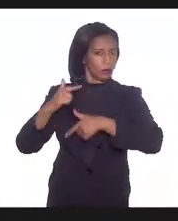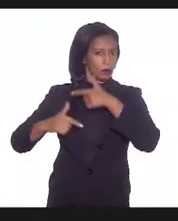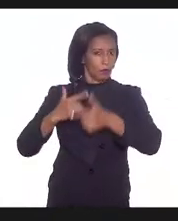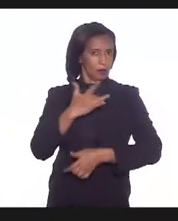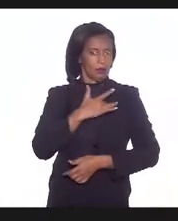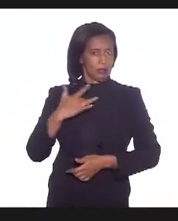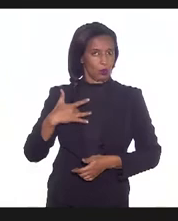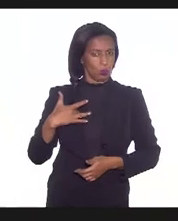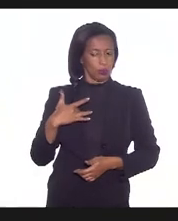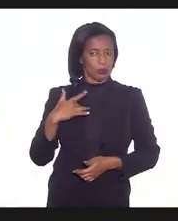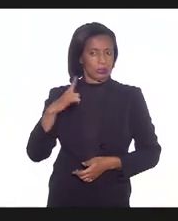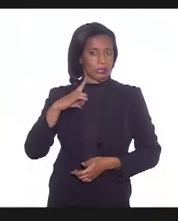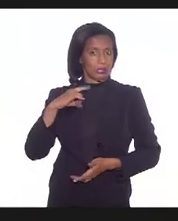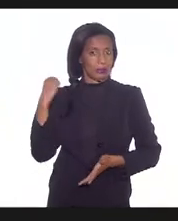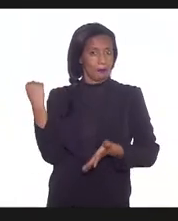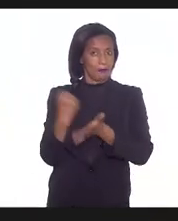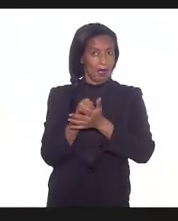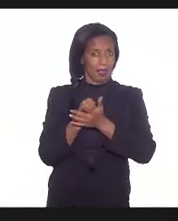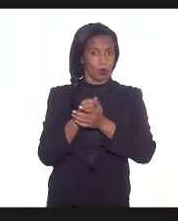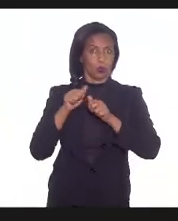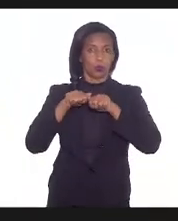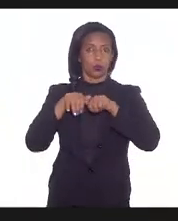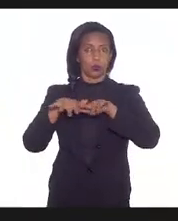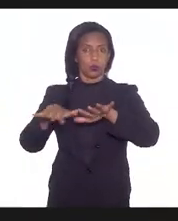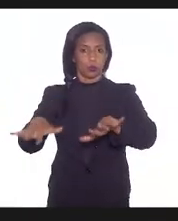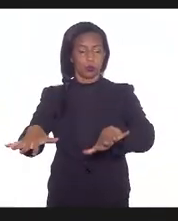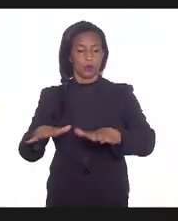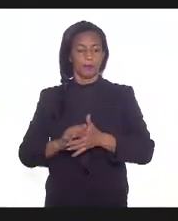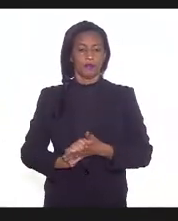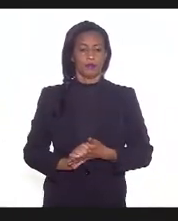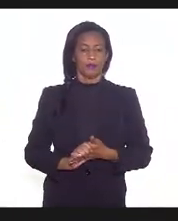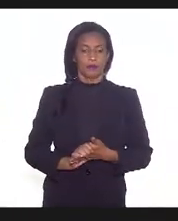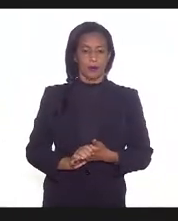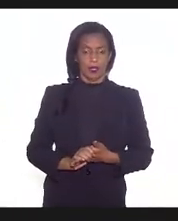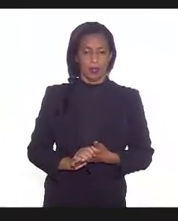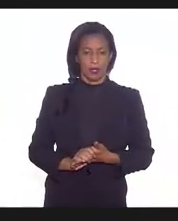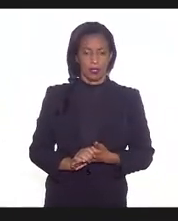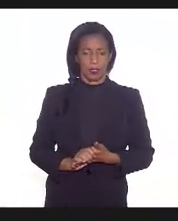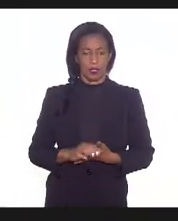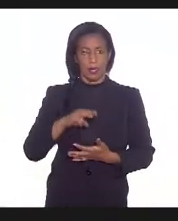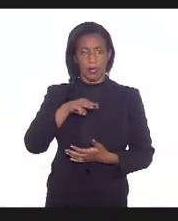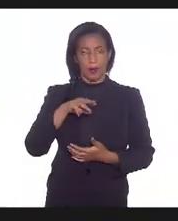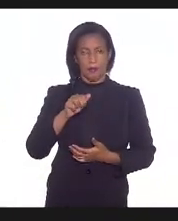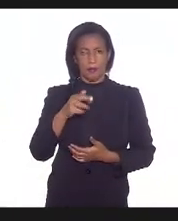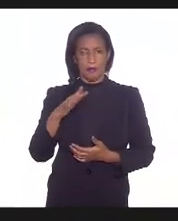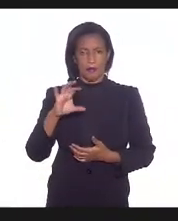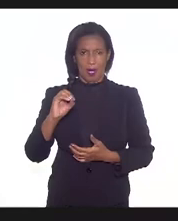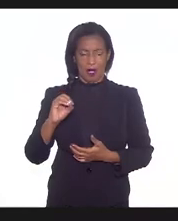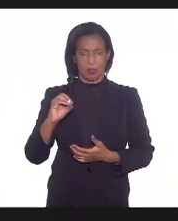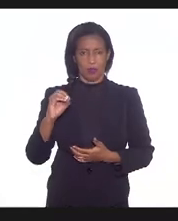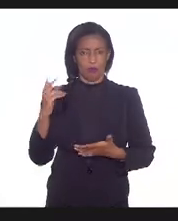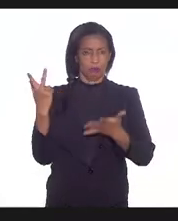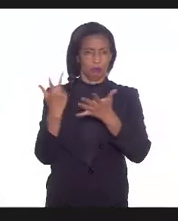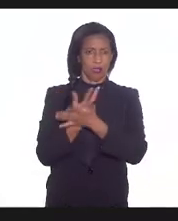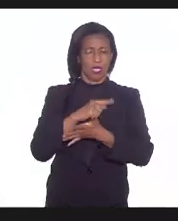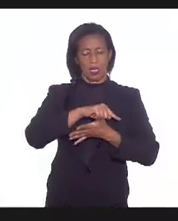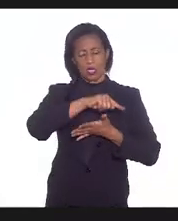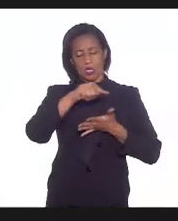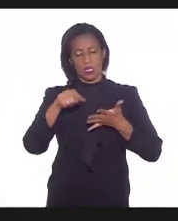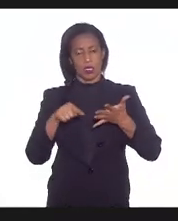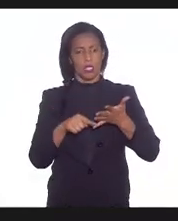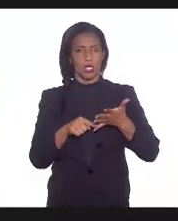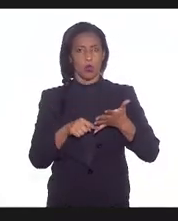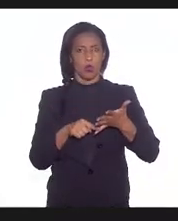tem esse impacto da pandemia e em março a gente no estado do Rio de Janeiro a gente estabelece cinco categorias